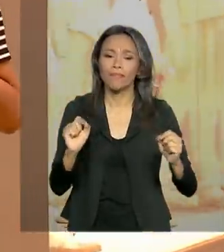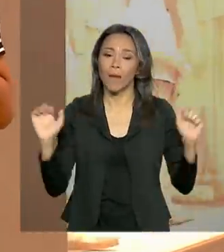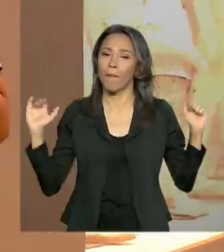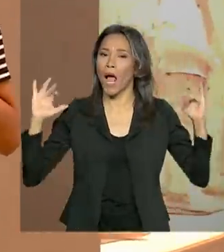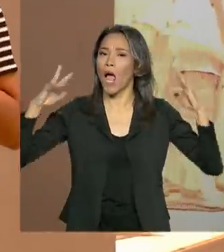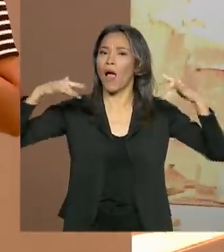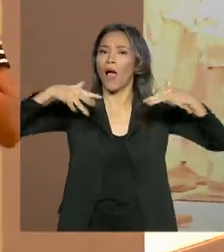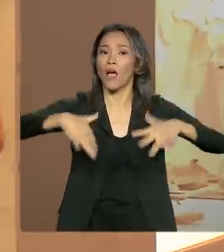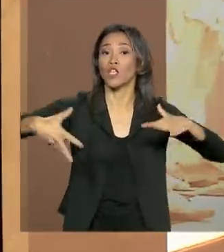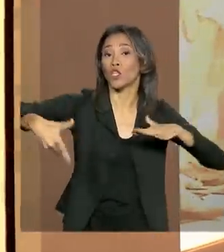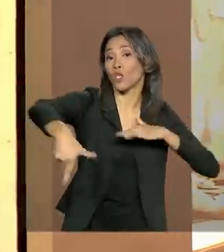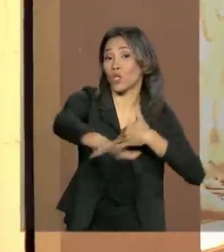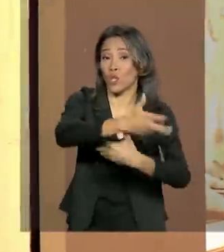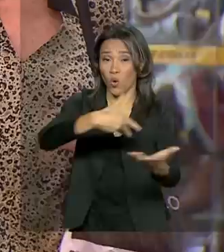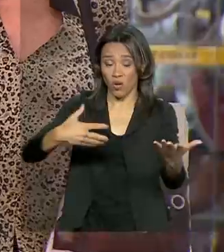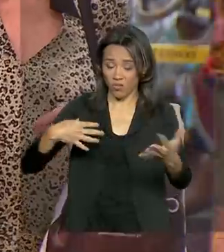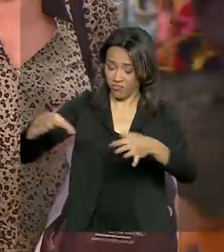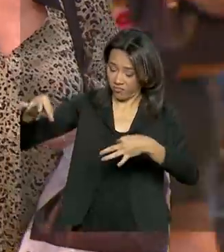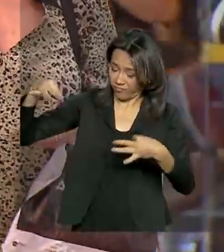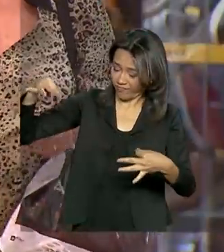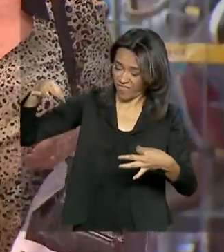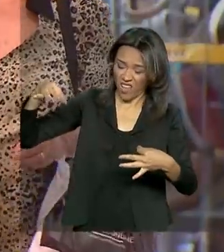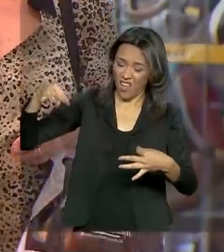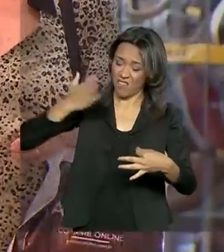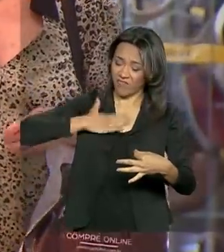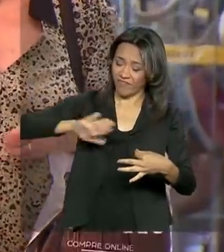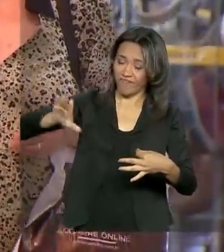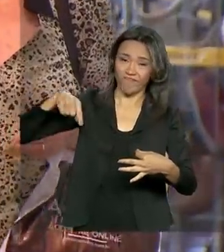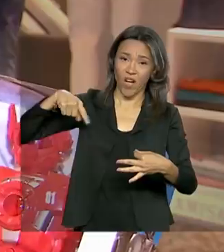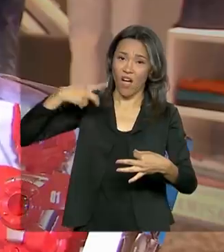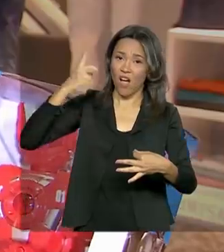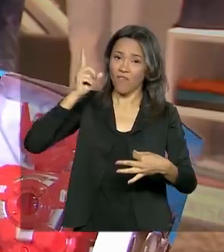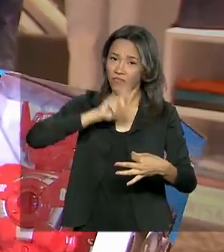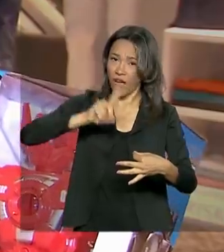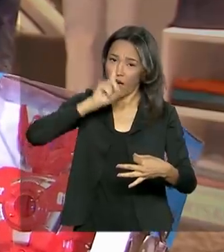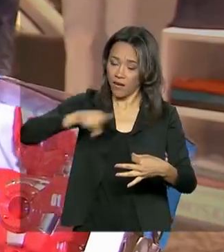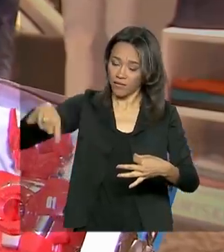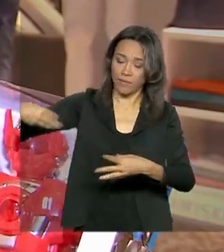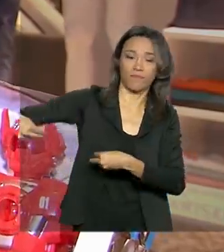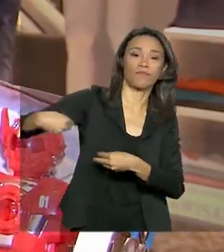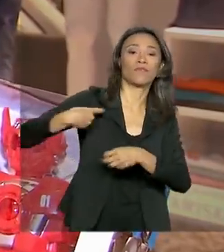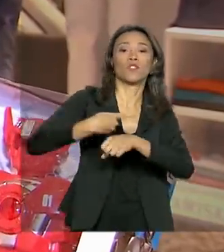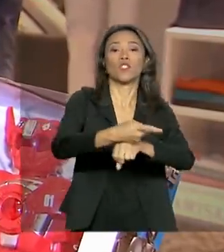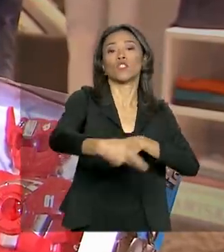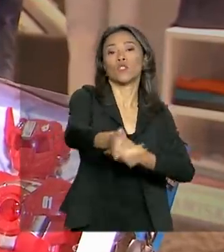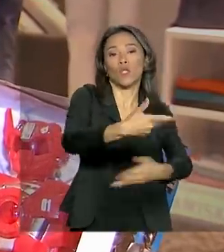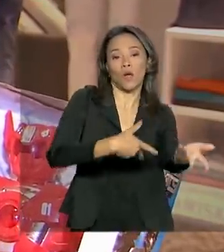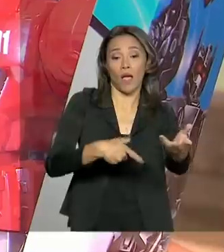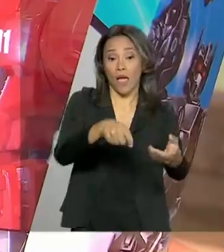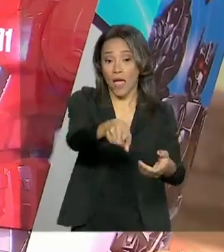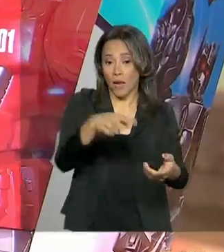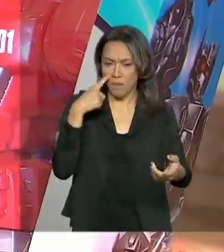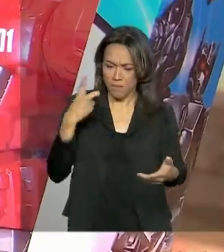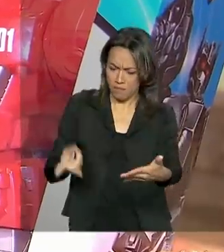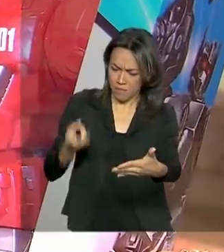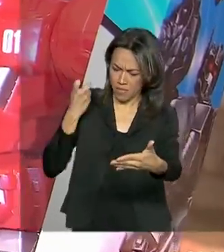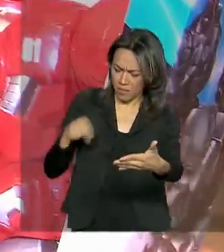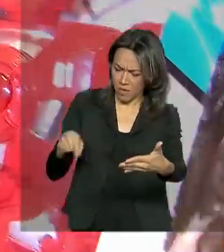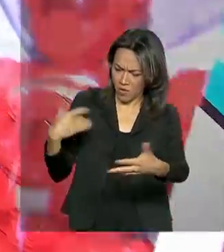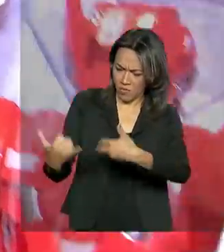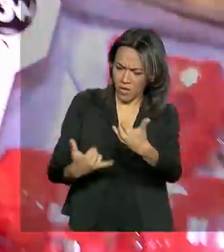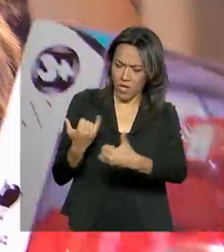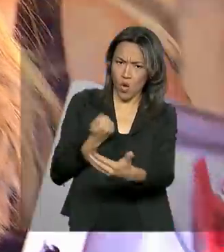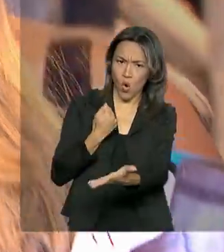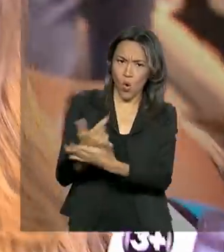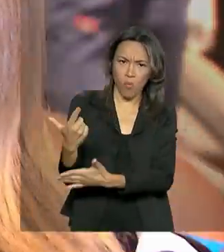troca dos itens que não agradaram ou estavam com defeito. Vani não perdeu tempo. Assim que notou que o brinquedo que comprou